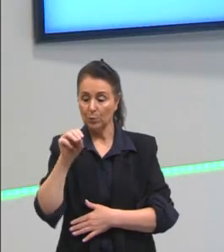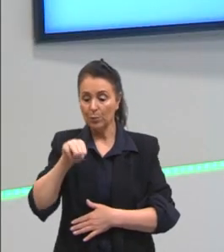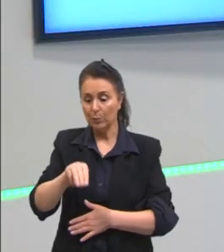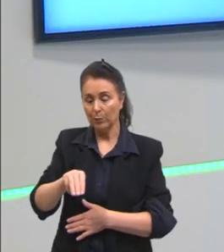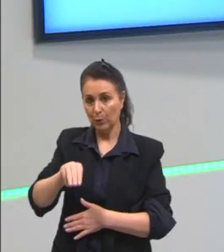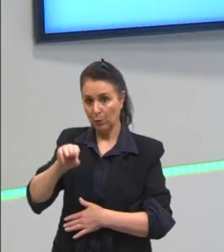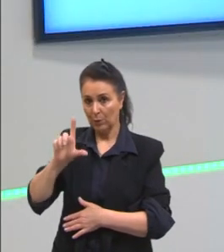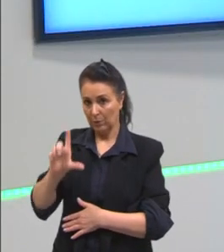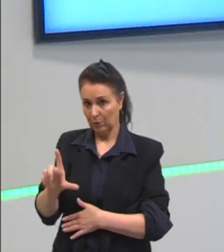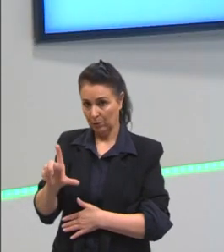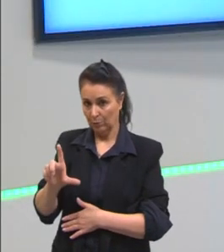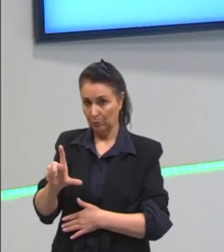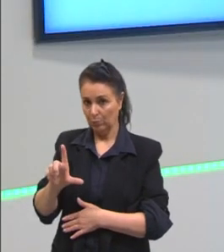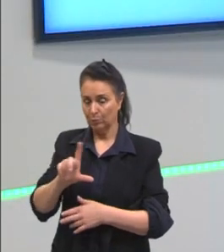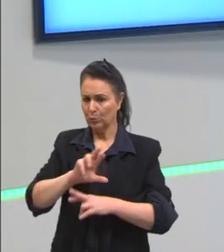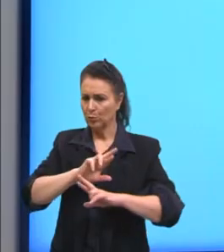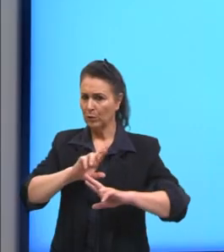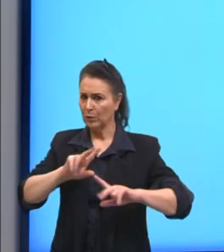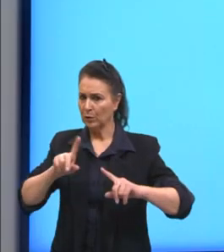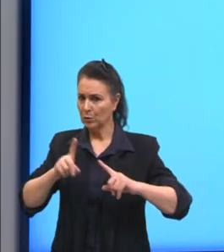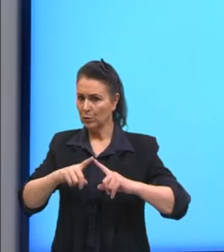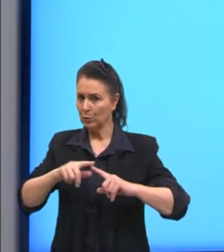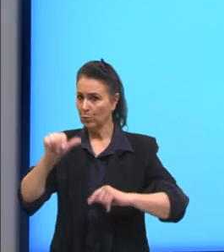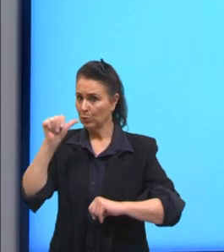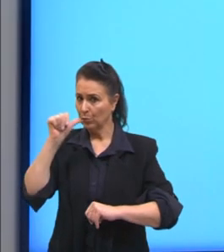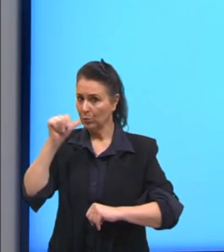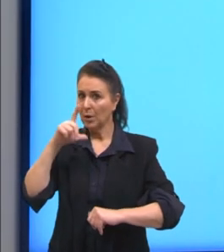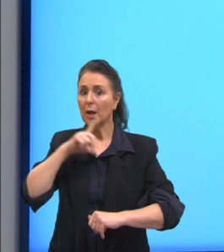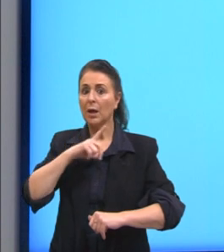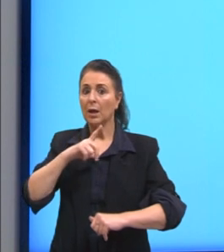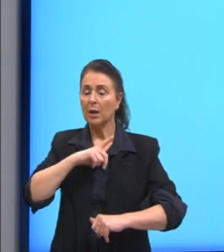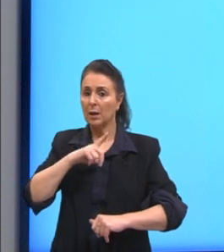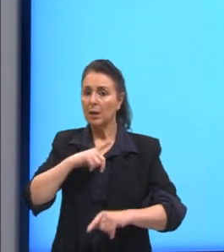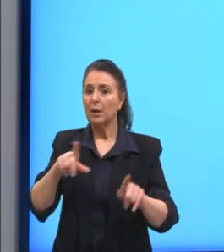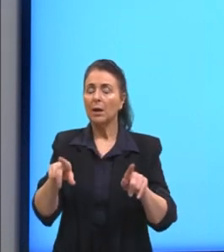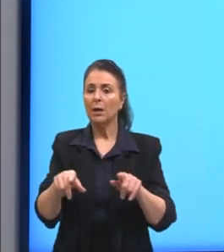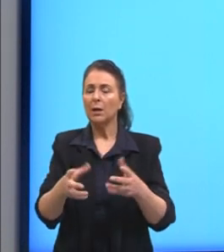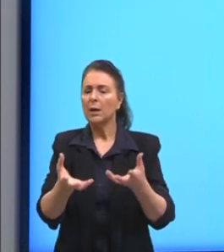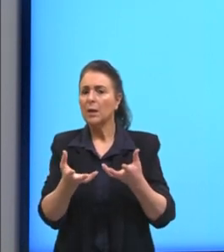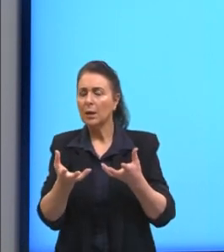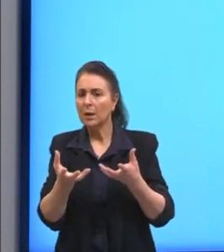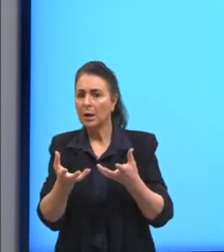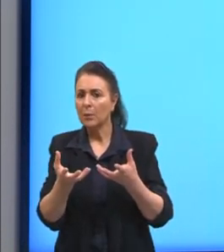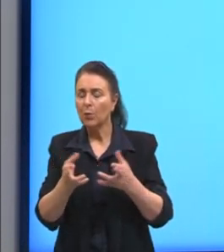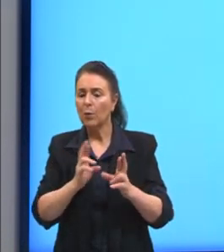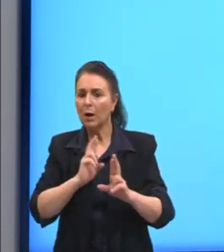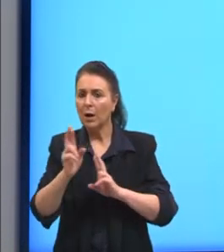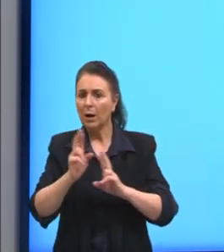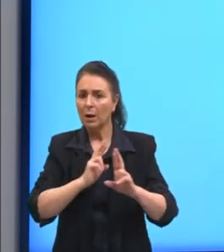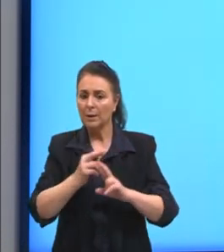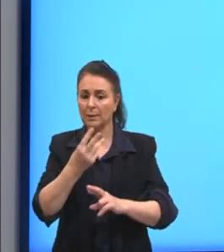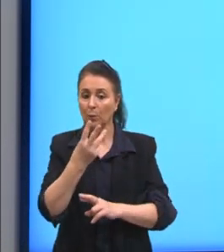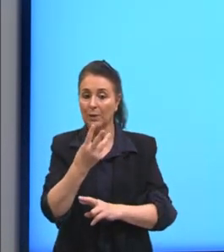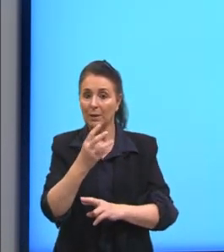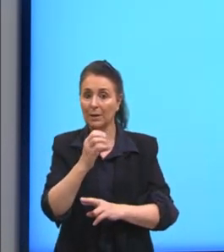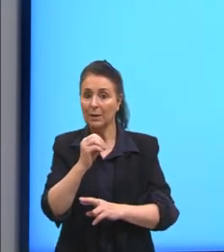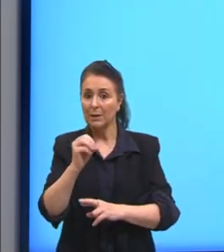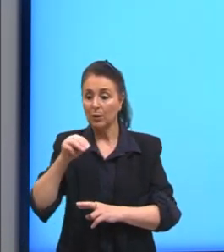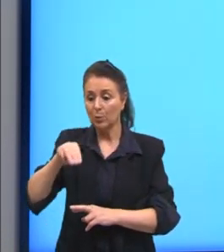diferentes tipos de bebidas. Nós temos aqui, então, que nós queremos a relação para 300